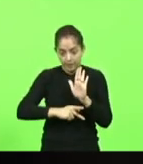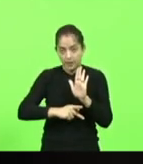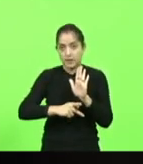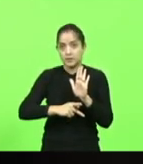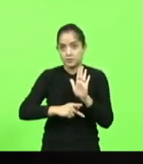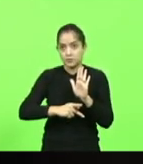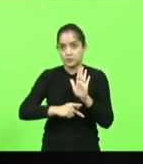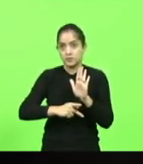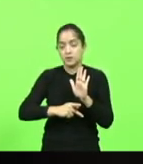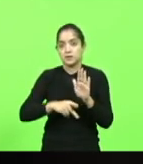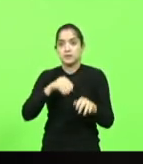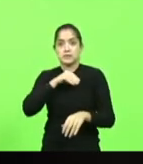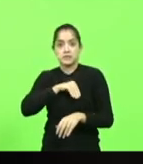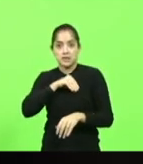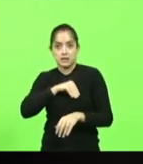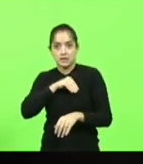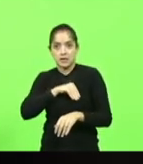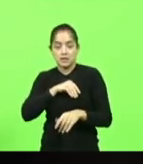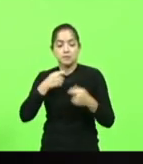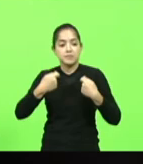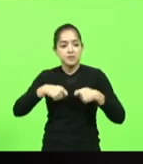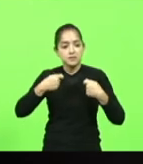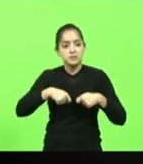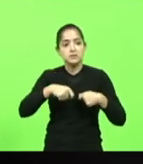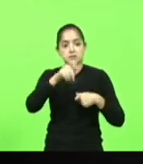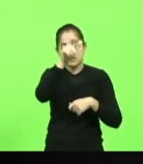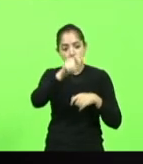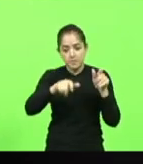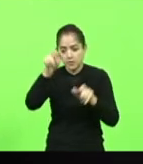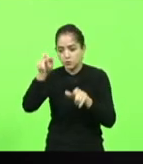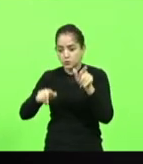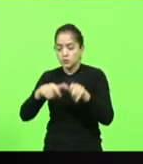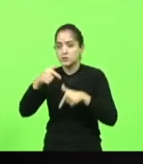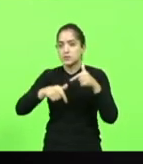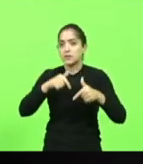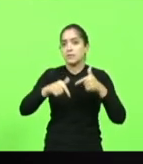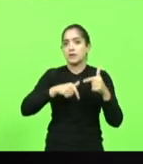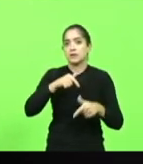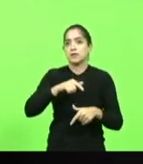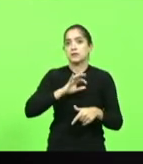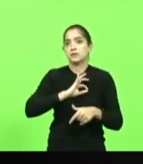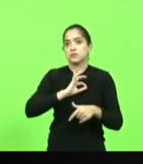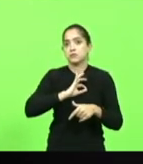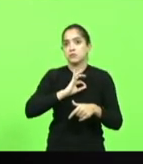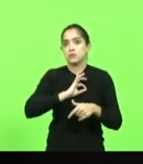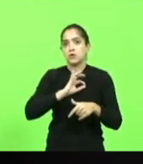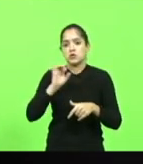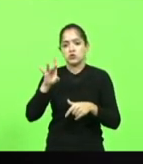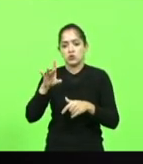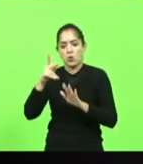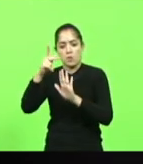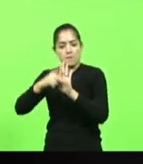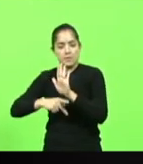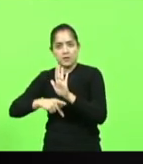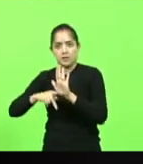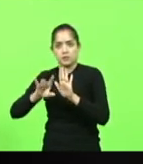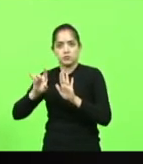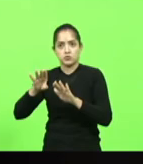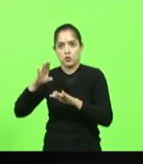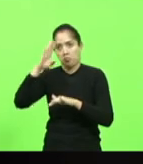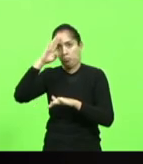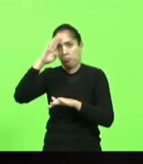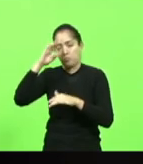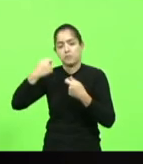praças tem que ter praça lá não pode ser um plano feito só por oficiais tem que ter